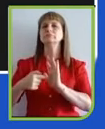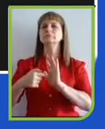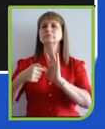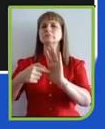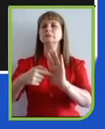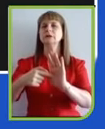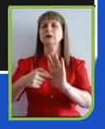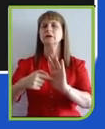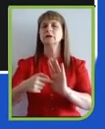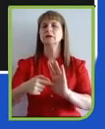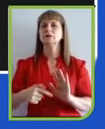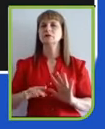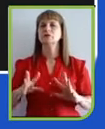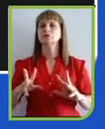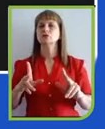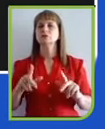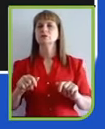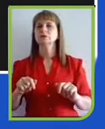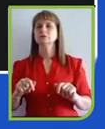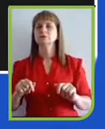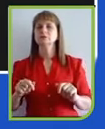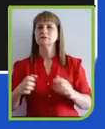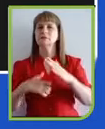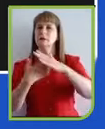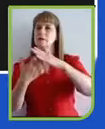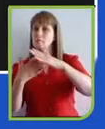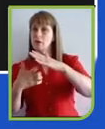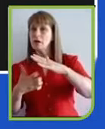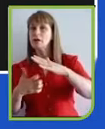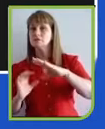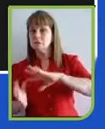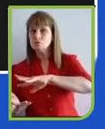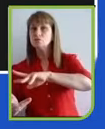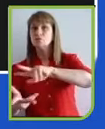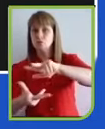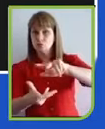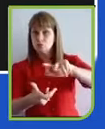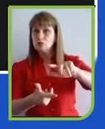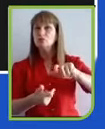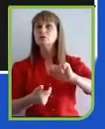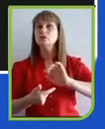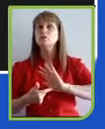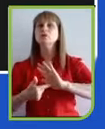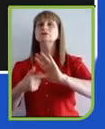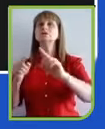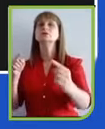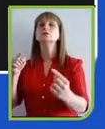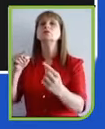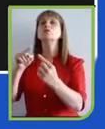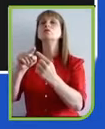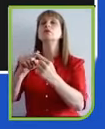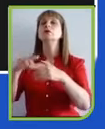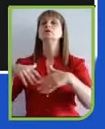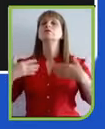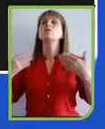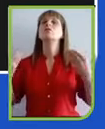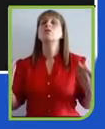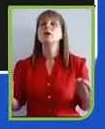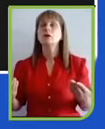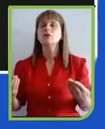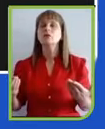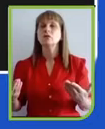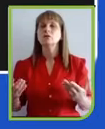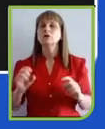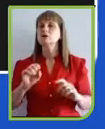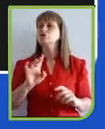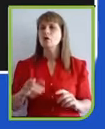estão criando propósitos para poder dizer ao mundo qual é a sua visão para além de ganhar dinheiro, o alinhamento